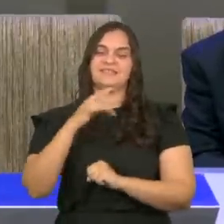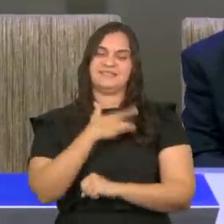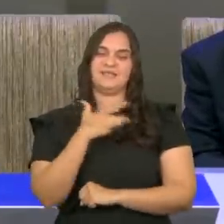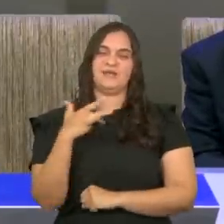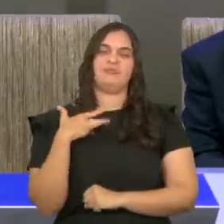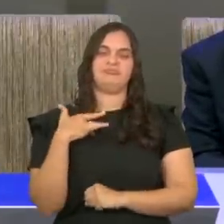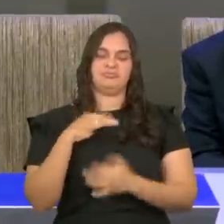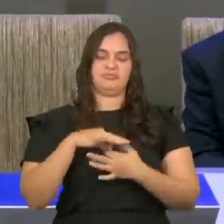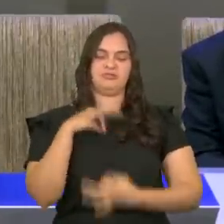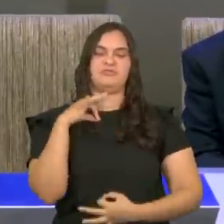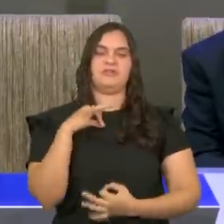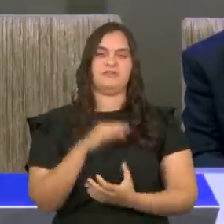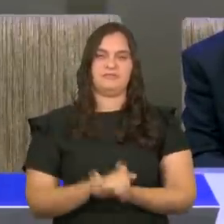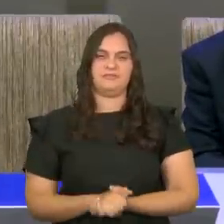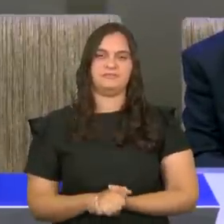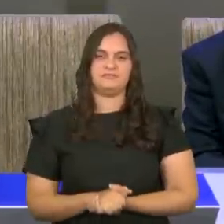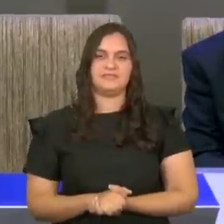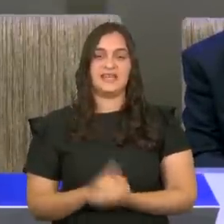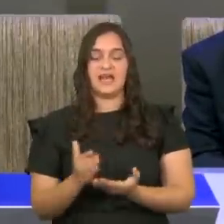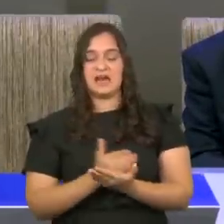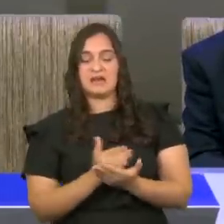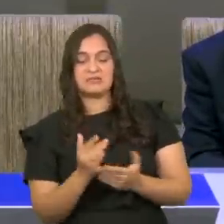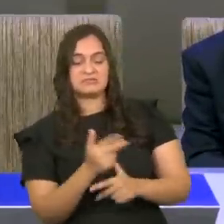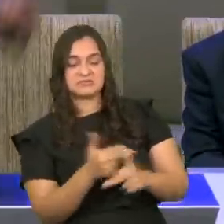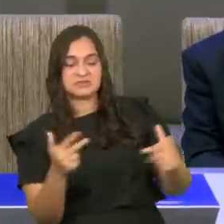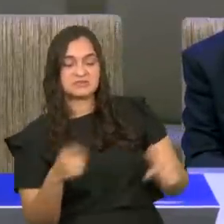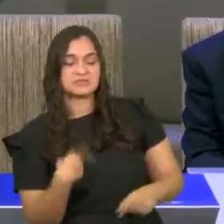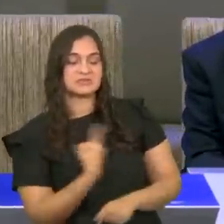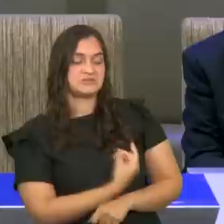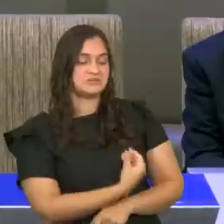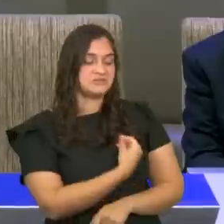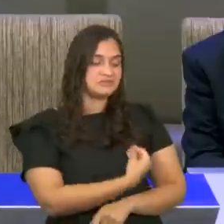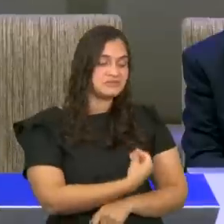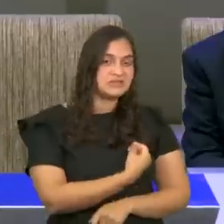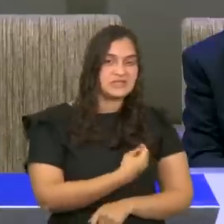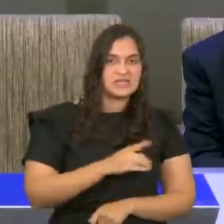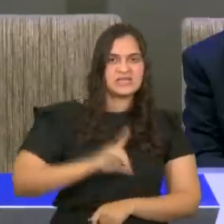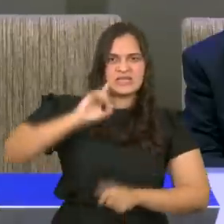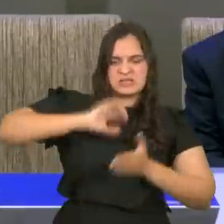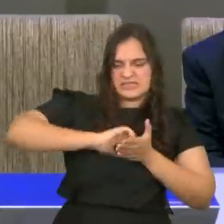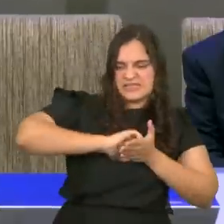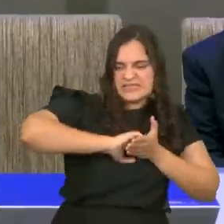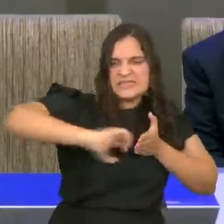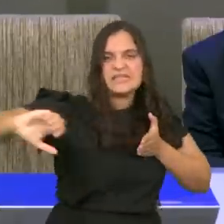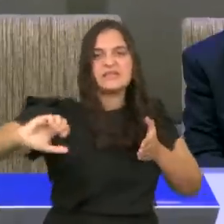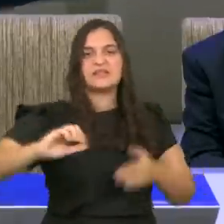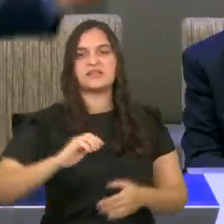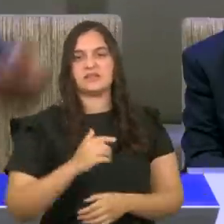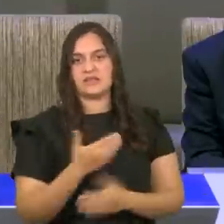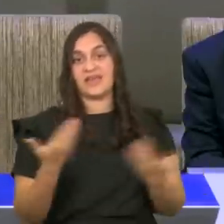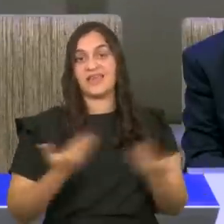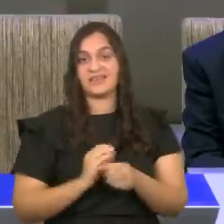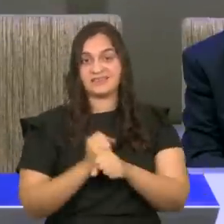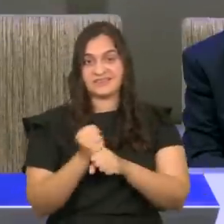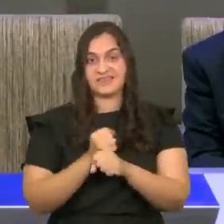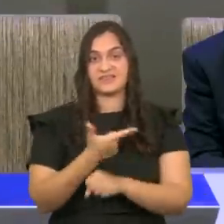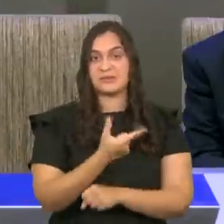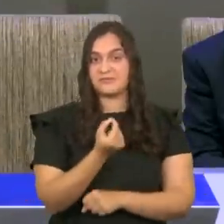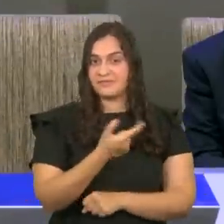Há coisas, da nossa vida, que Deus, arrancará, neste ano, de 2023,